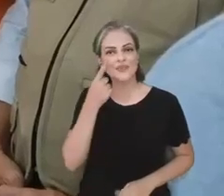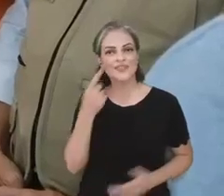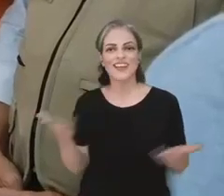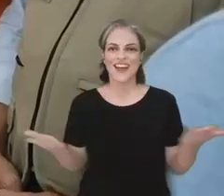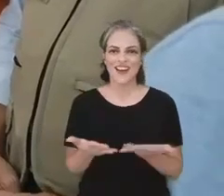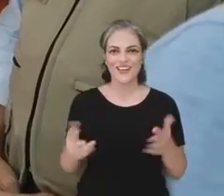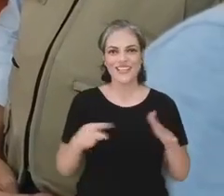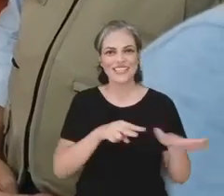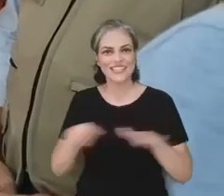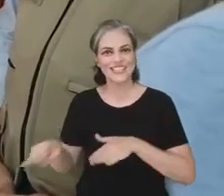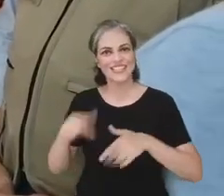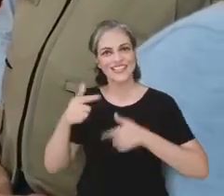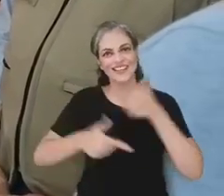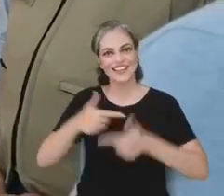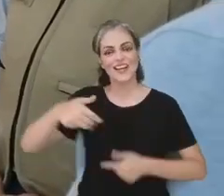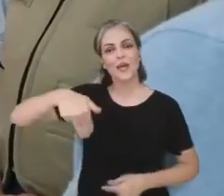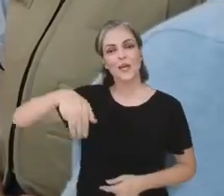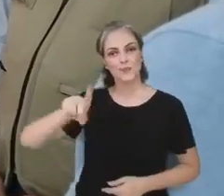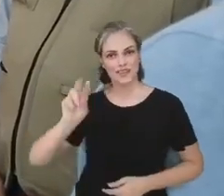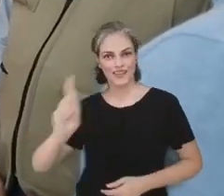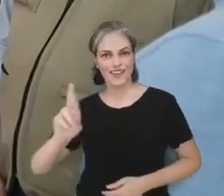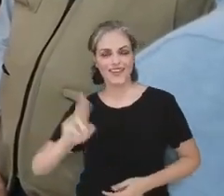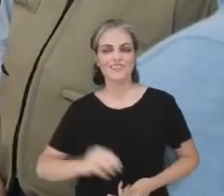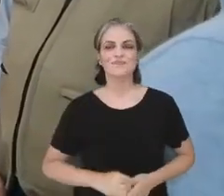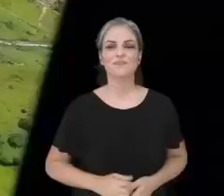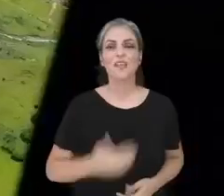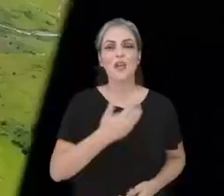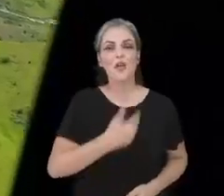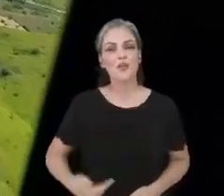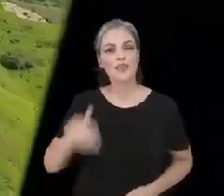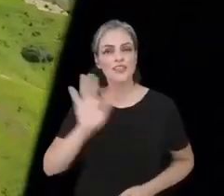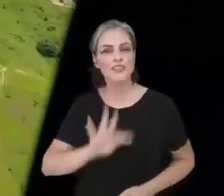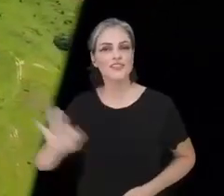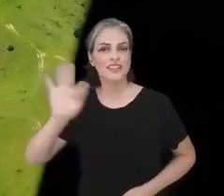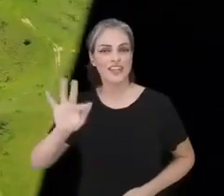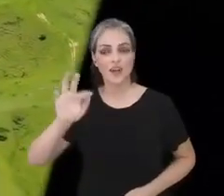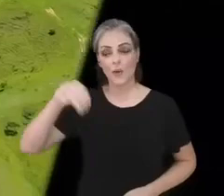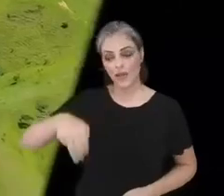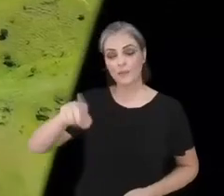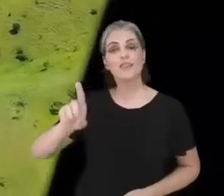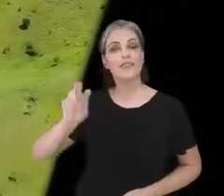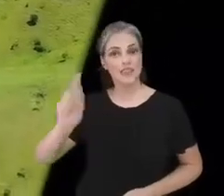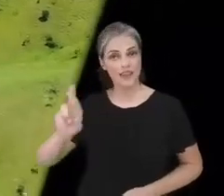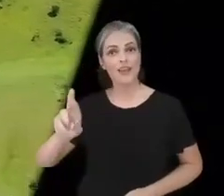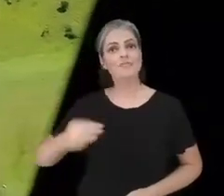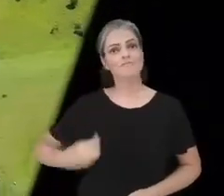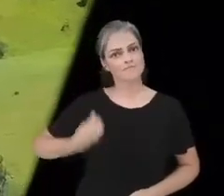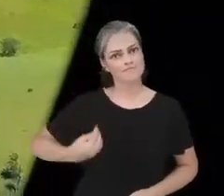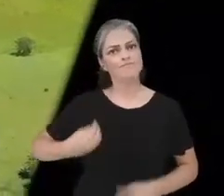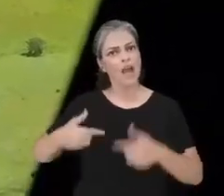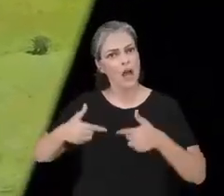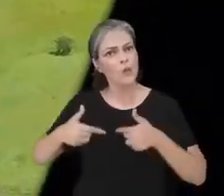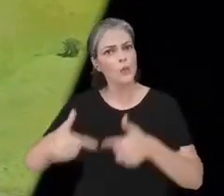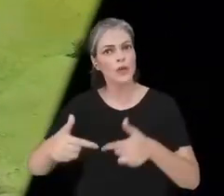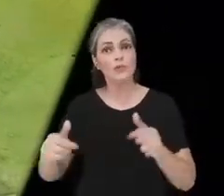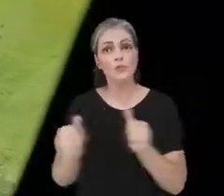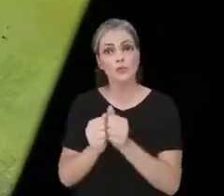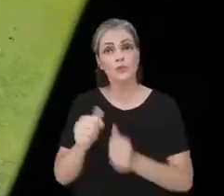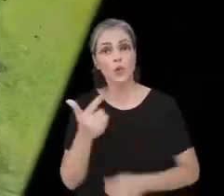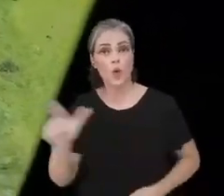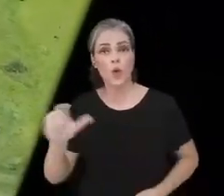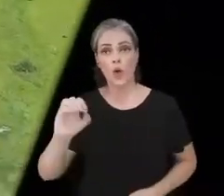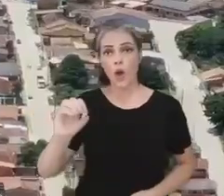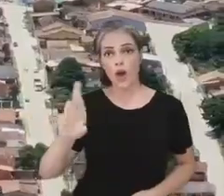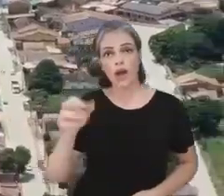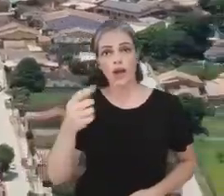Confira o que foi destaque na semana do MDR. O governo federal, por meio do MDR, está atuando em parcerias com